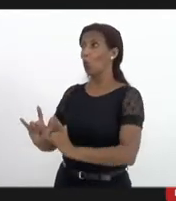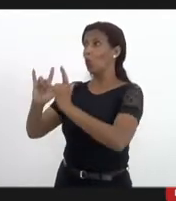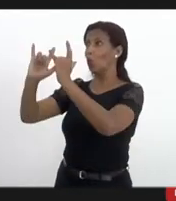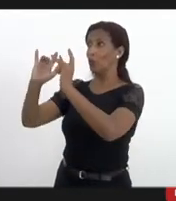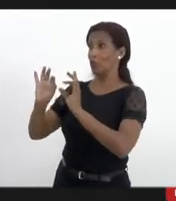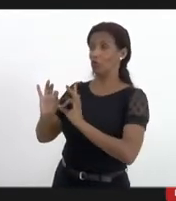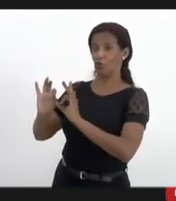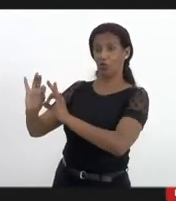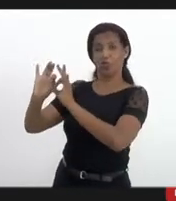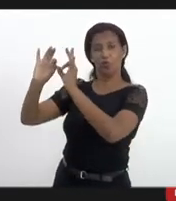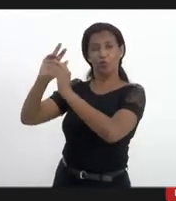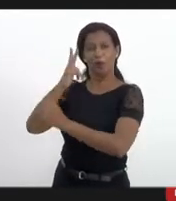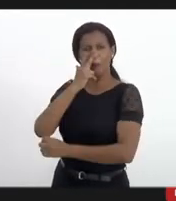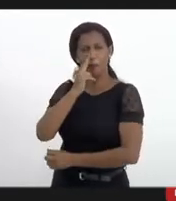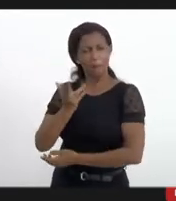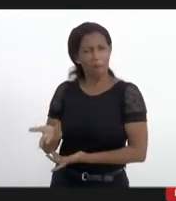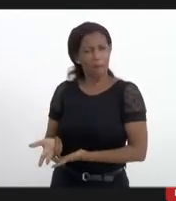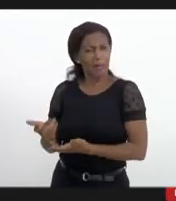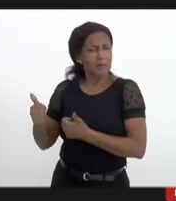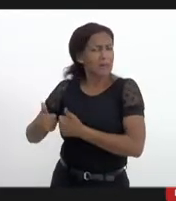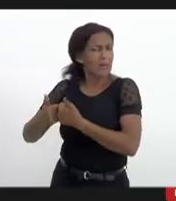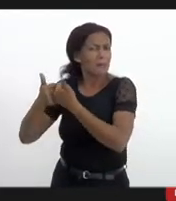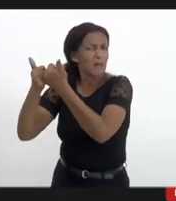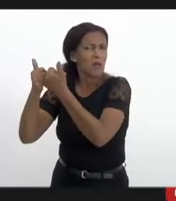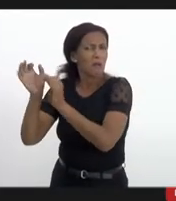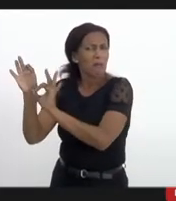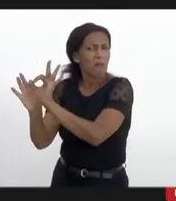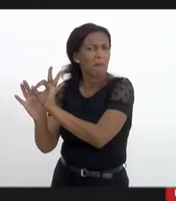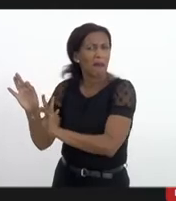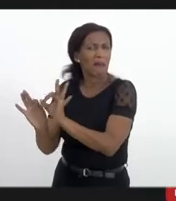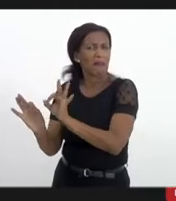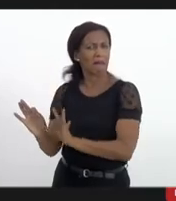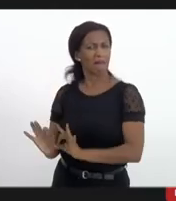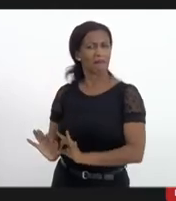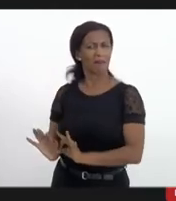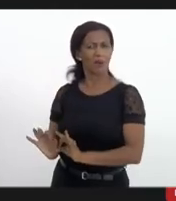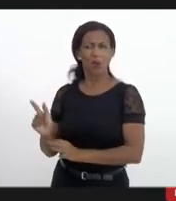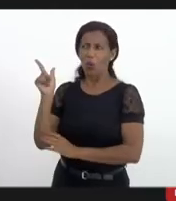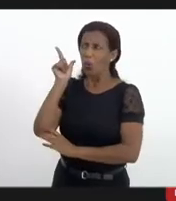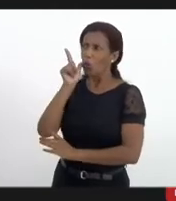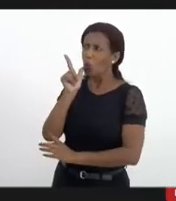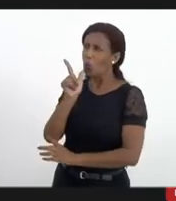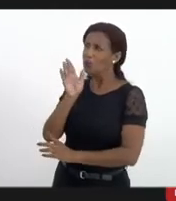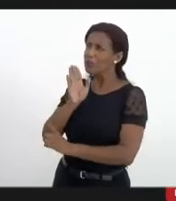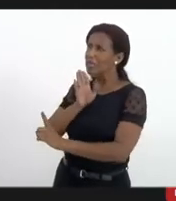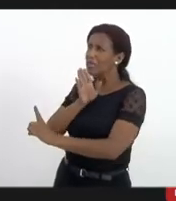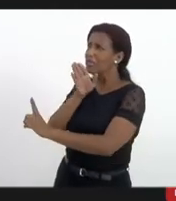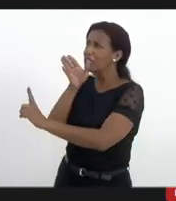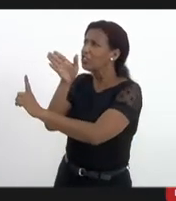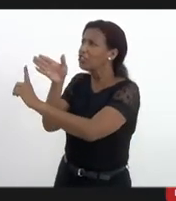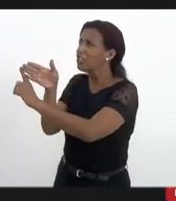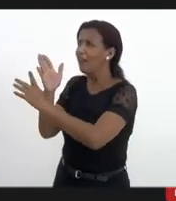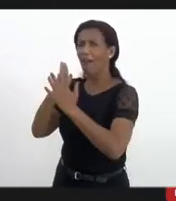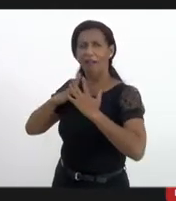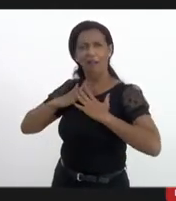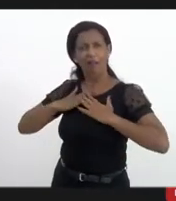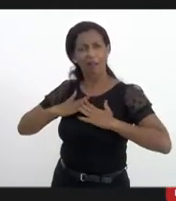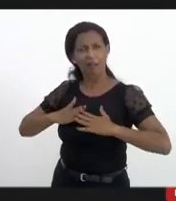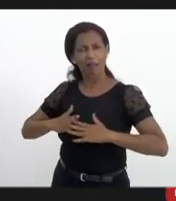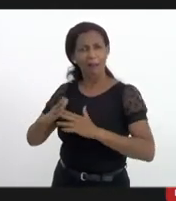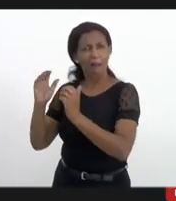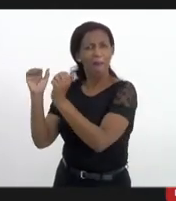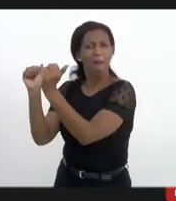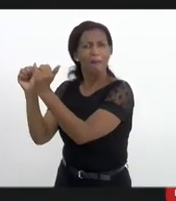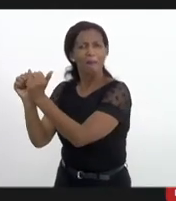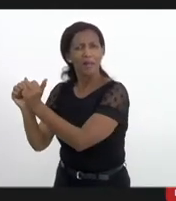luxo parece que a coisa é tão melhor elaborada que aí consegue-se chegar tranquilamente consegue-se